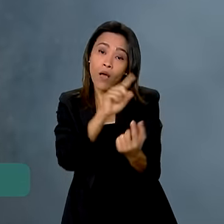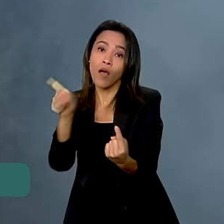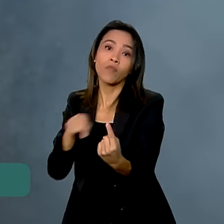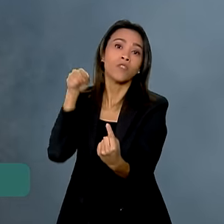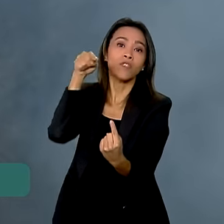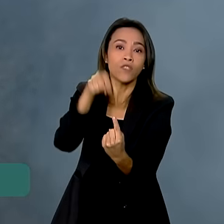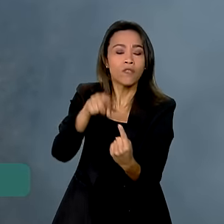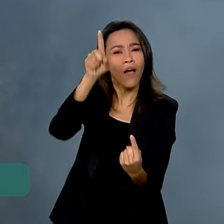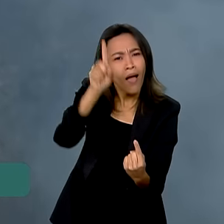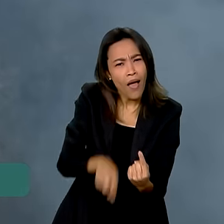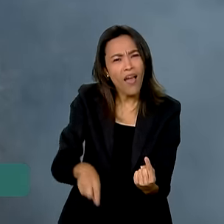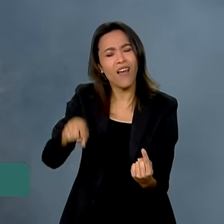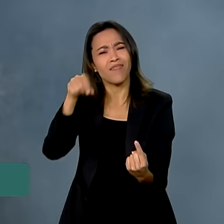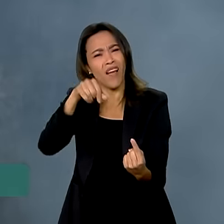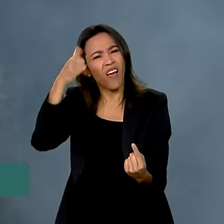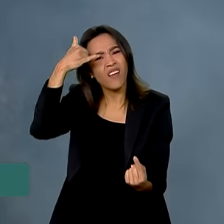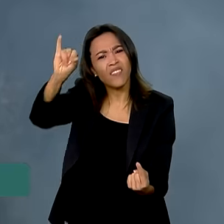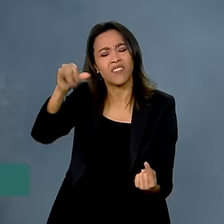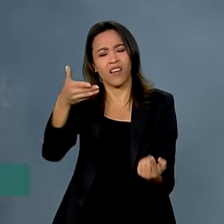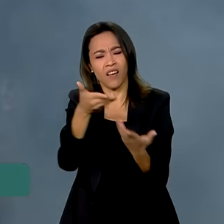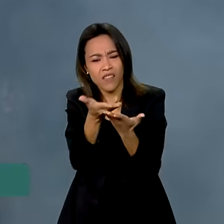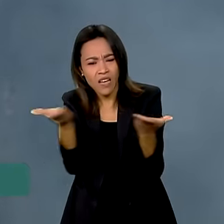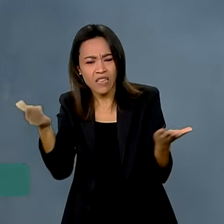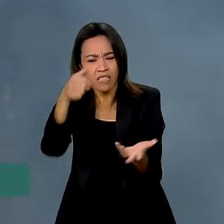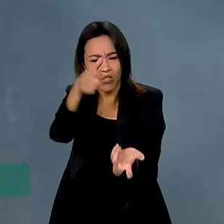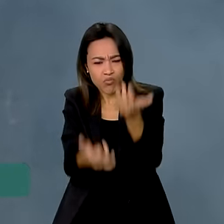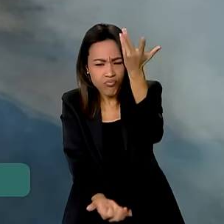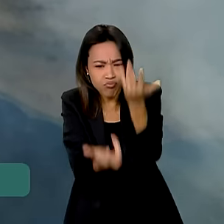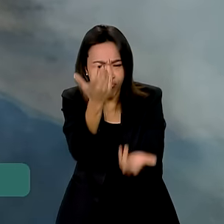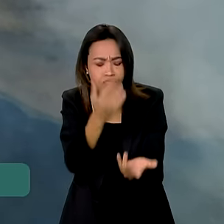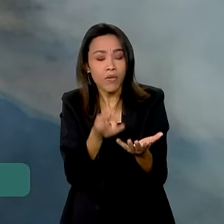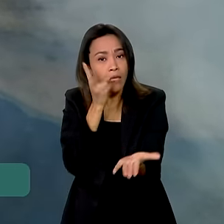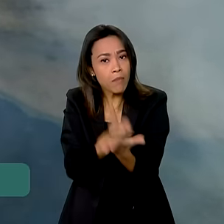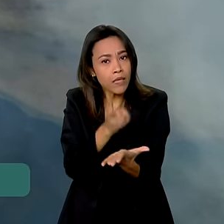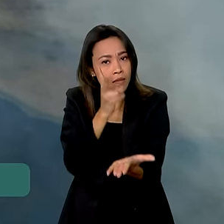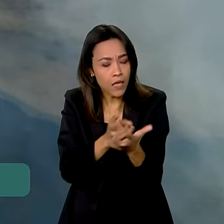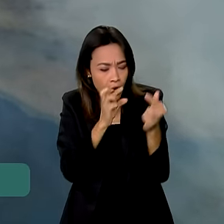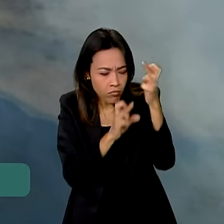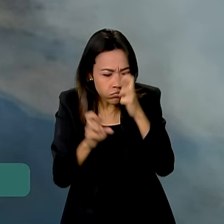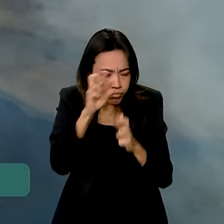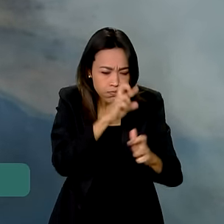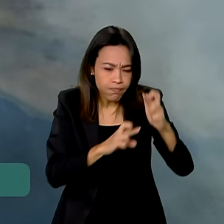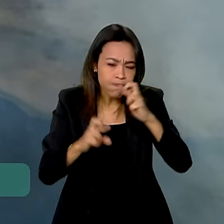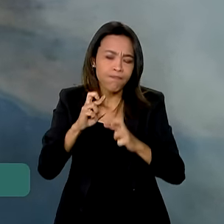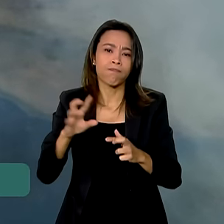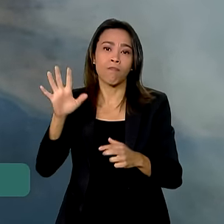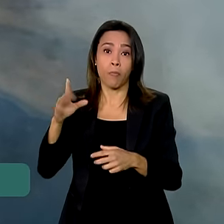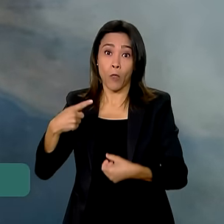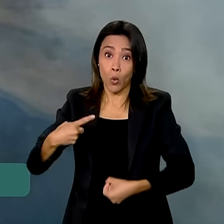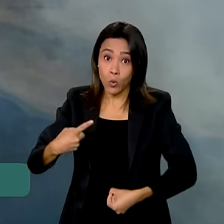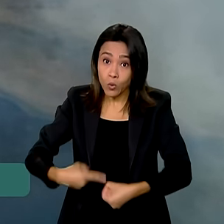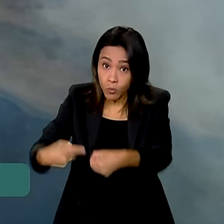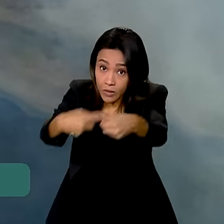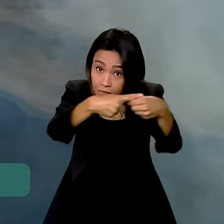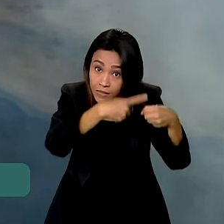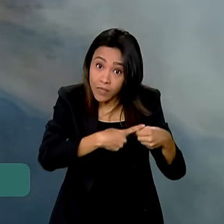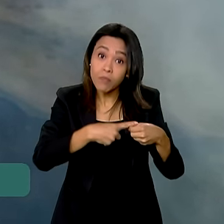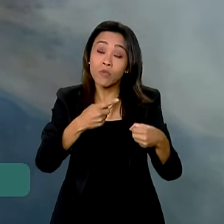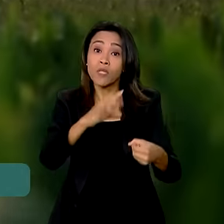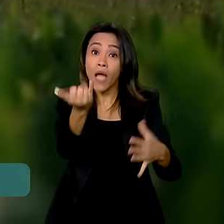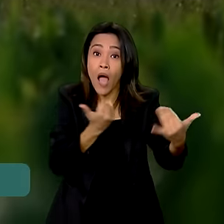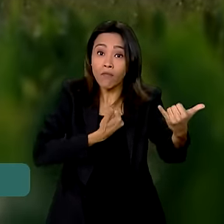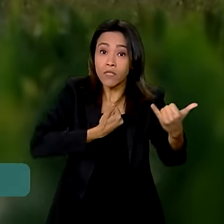enfrentar a situação no Pantanal de forma permanente. Os municípios com reconhecimento federal de situação de